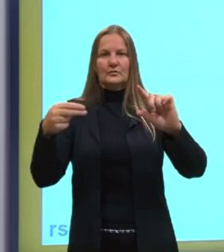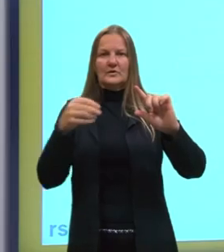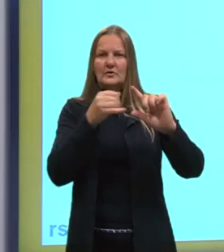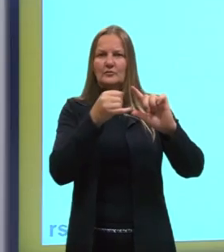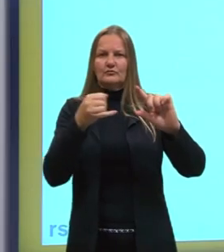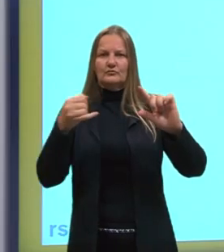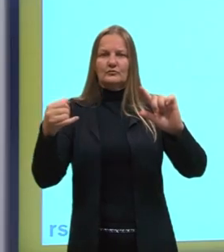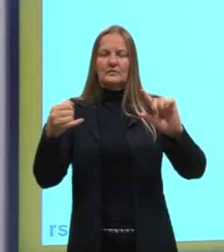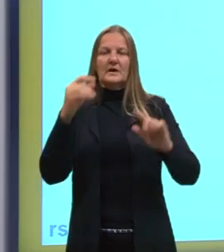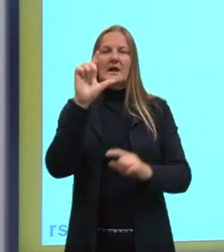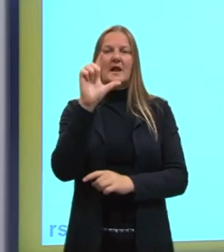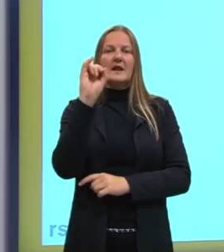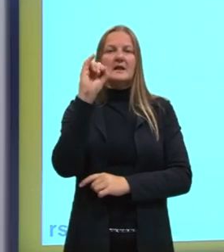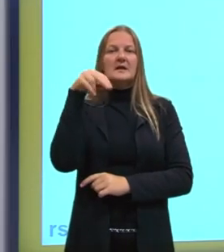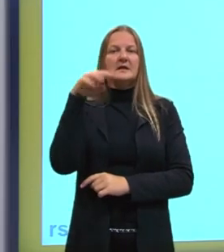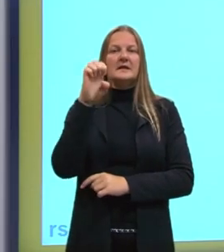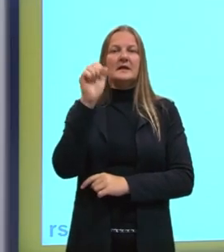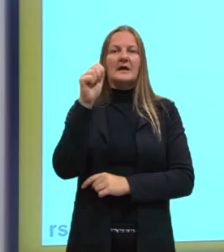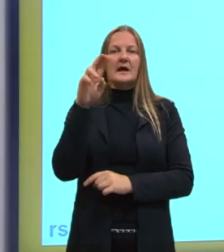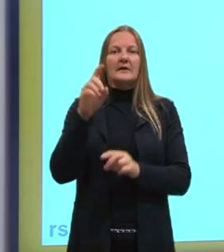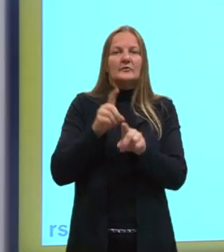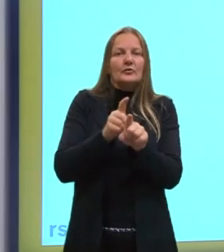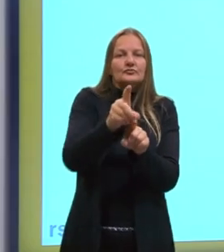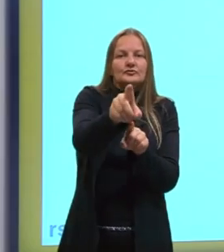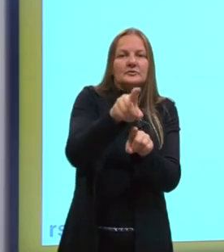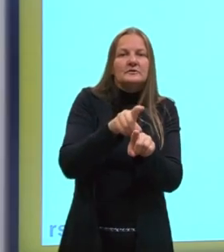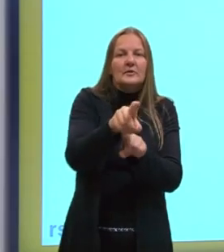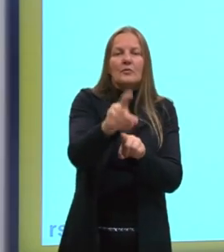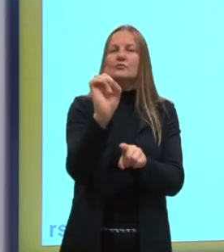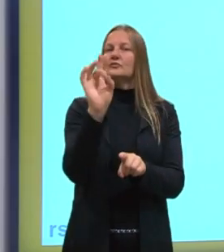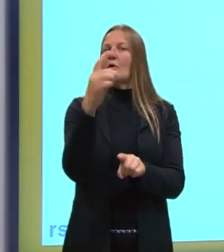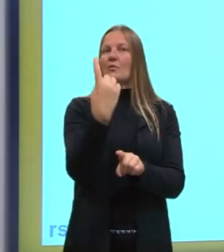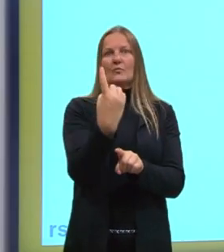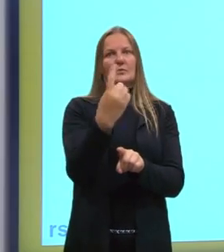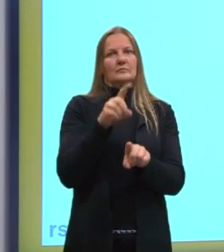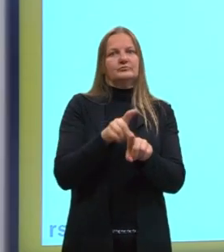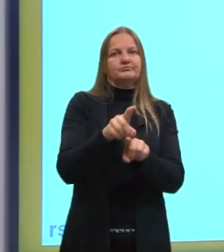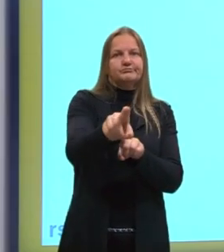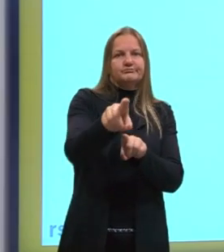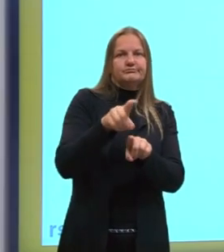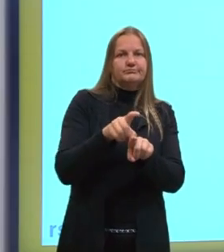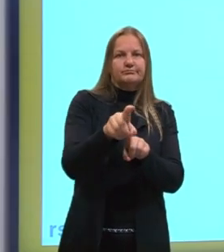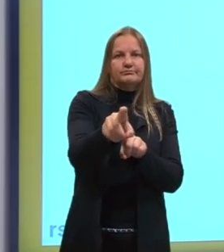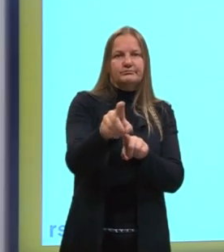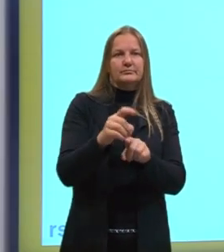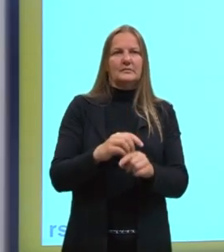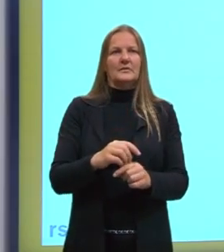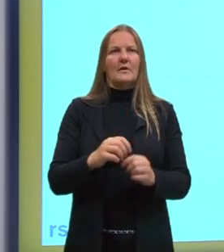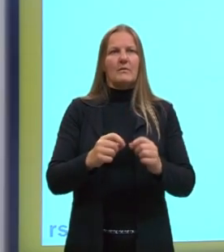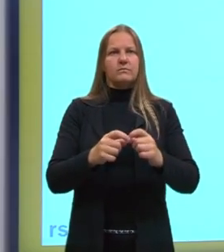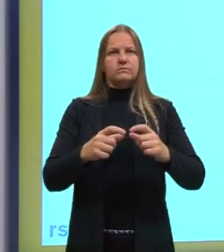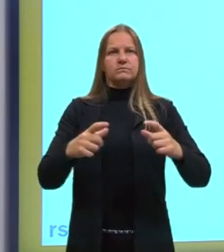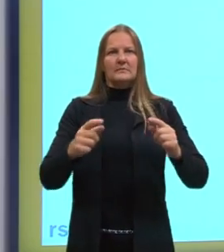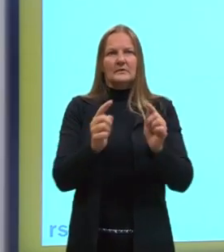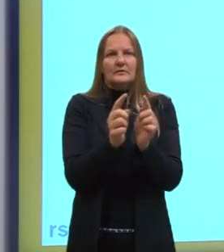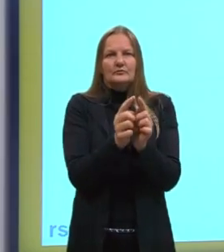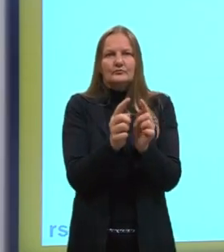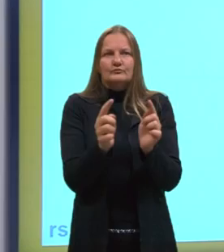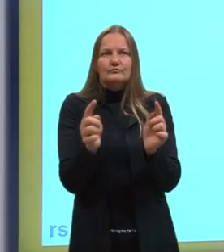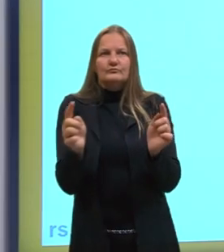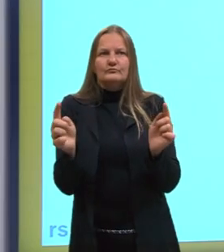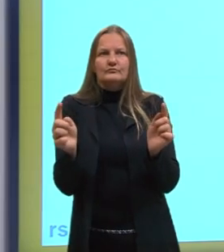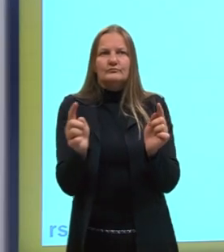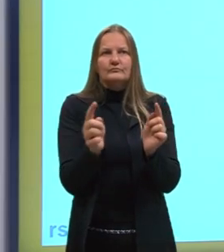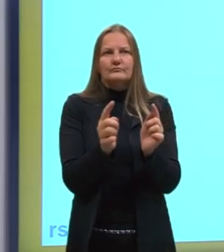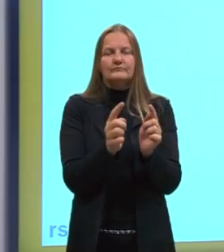dilatar somente em uma direção. Em uma direção. E aqui a gente tem o aumento desse material.